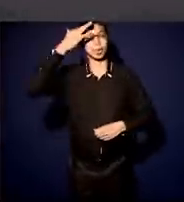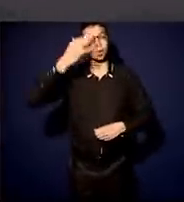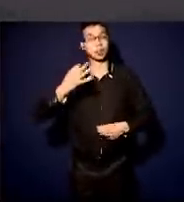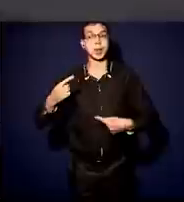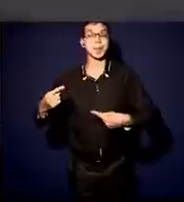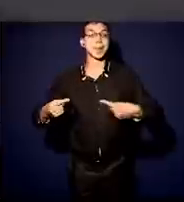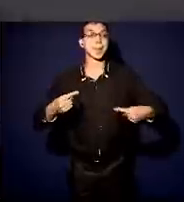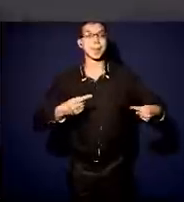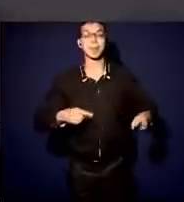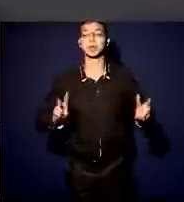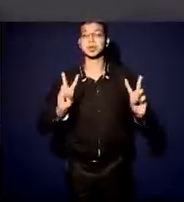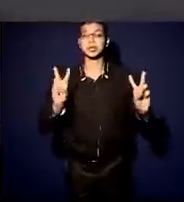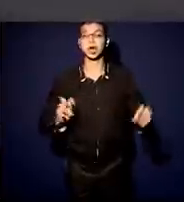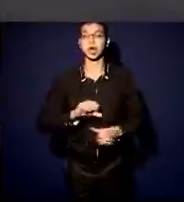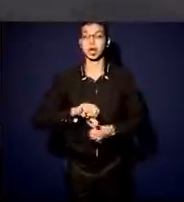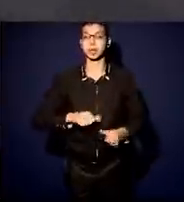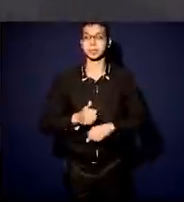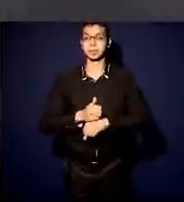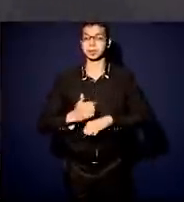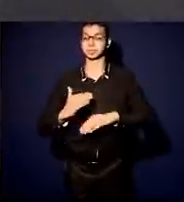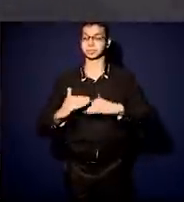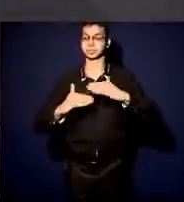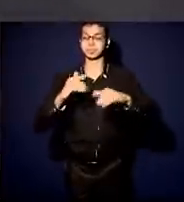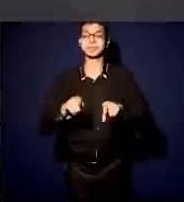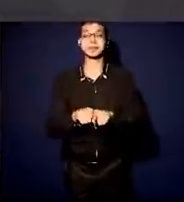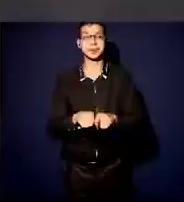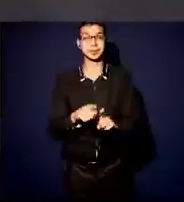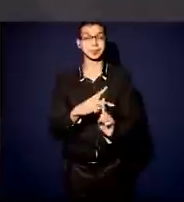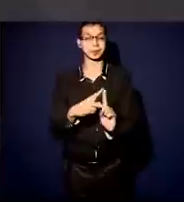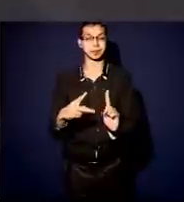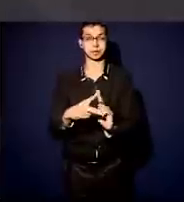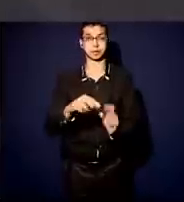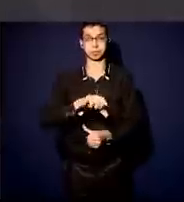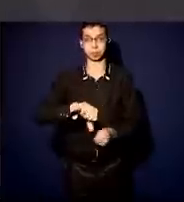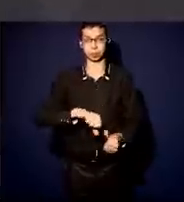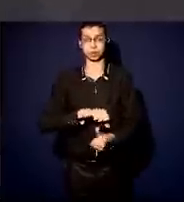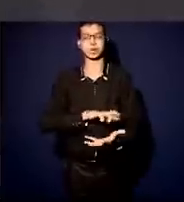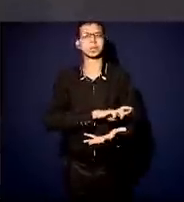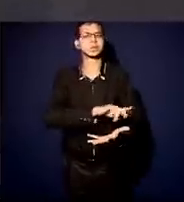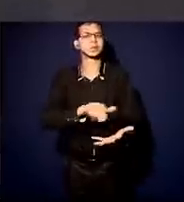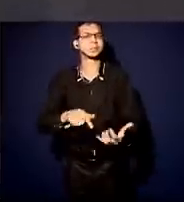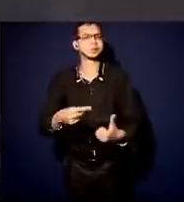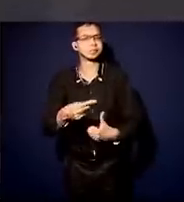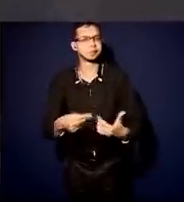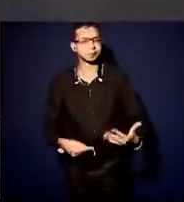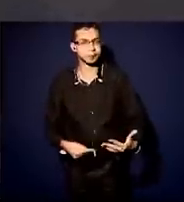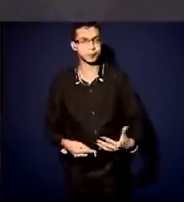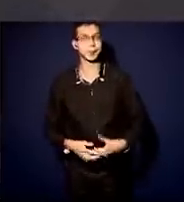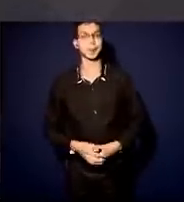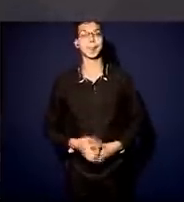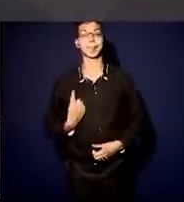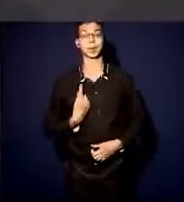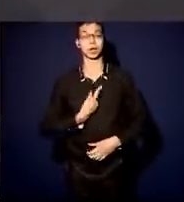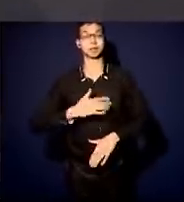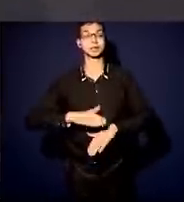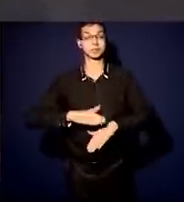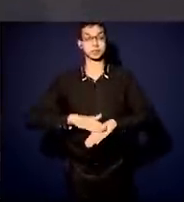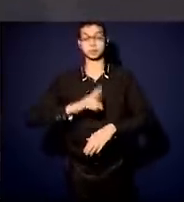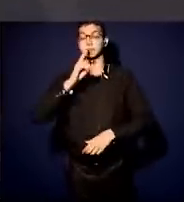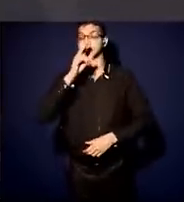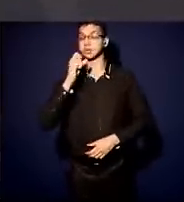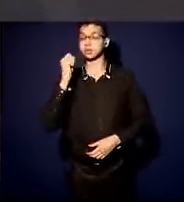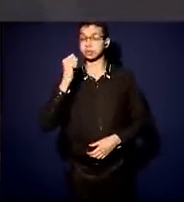discutir reforma na Previdência, entre outras ações. E a gente promoveu um conjunto robusto, profundo,